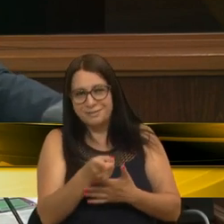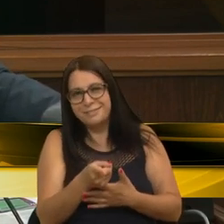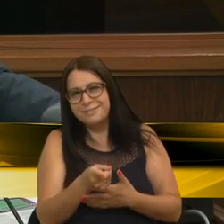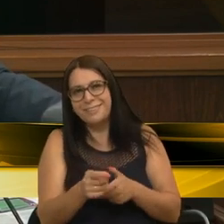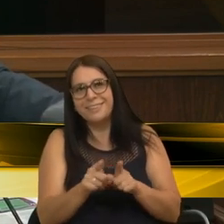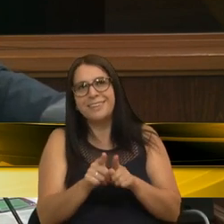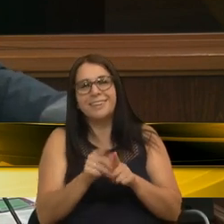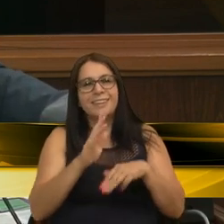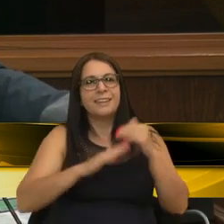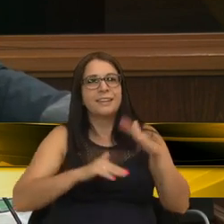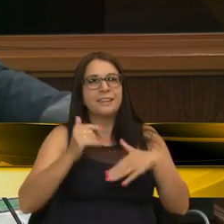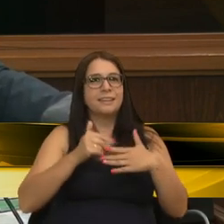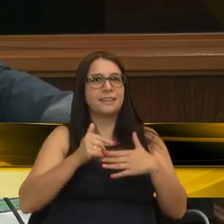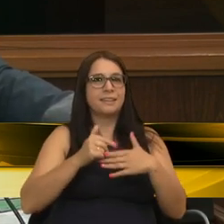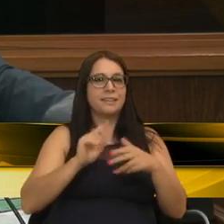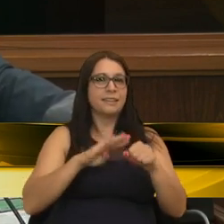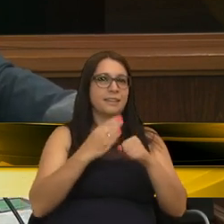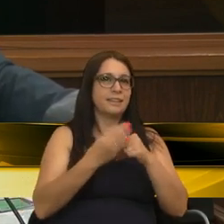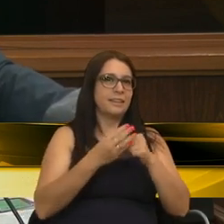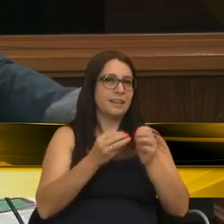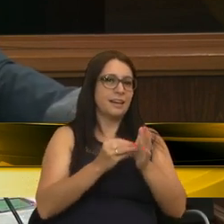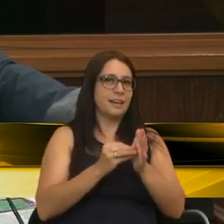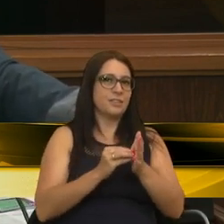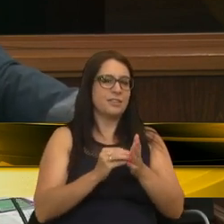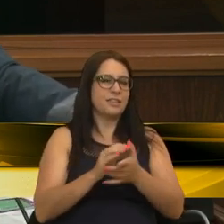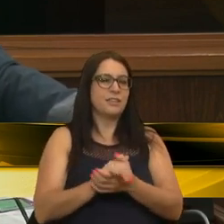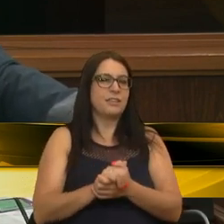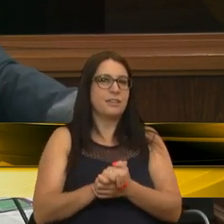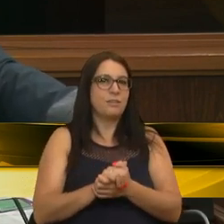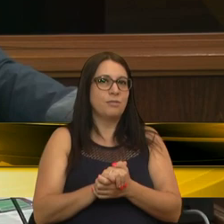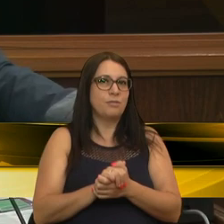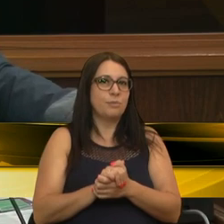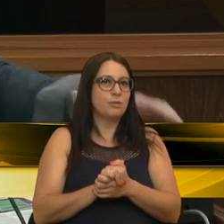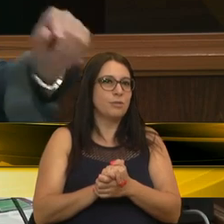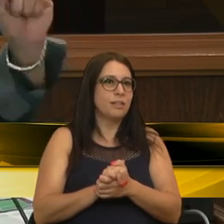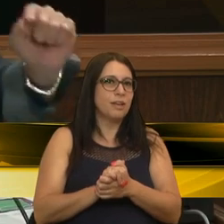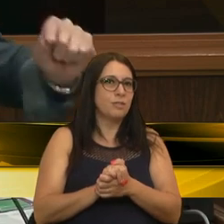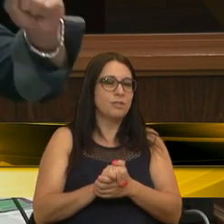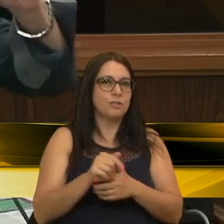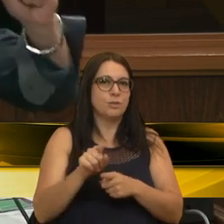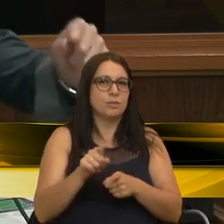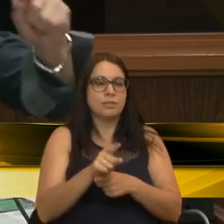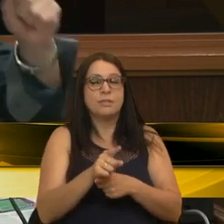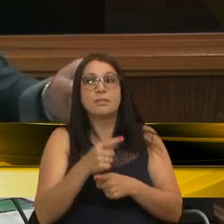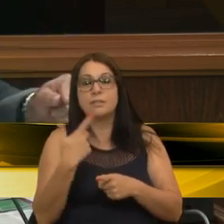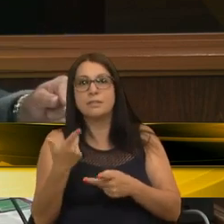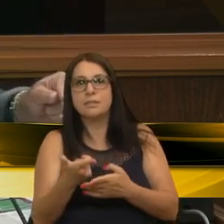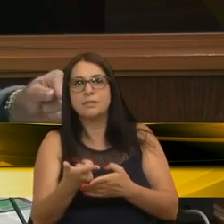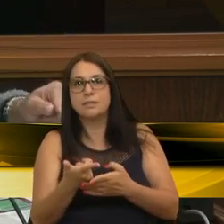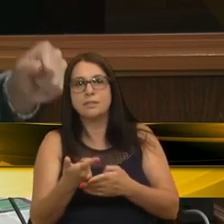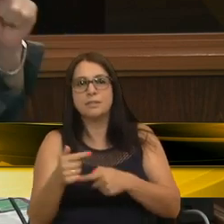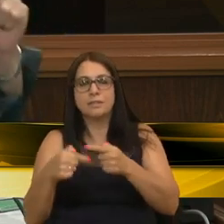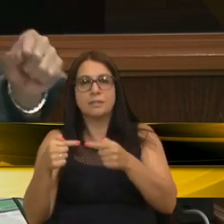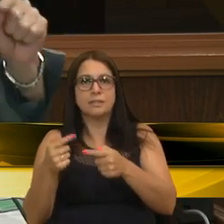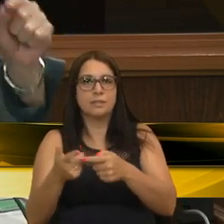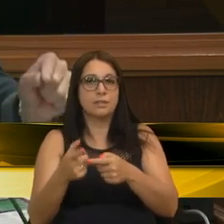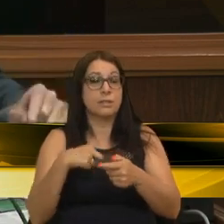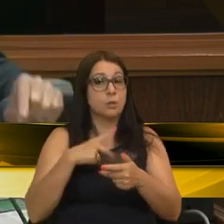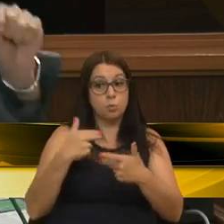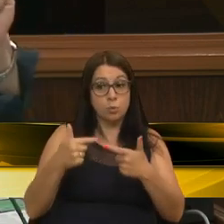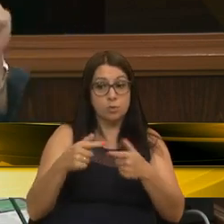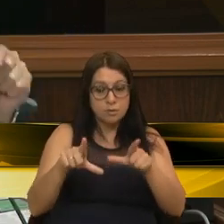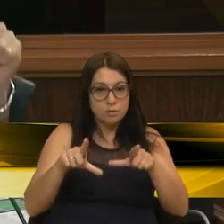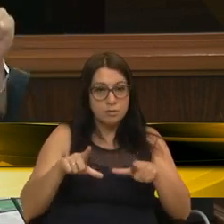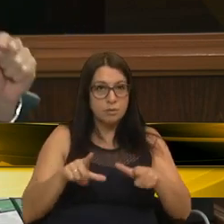habítese da obra. Se o bairro é irregular, como você vai conseguir o habítese? Nunca. Então, quantas têm funcionando? Quantas têm com o